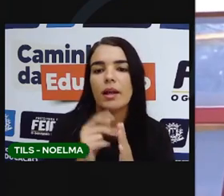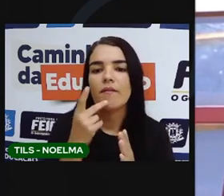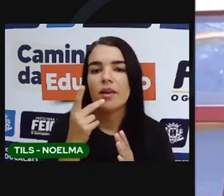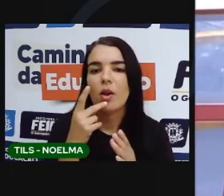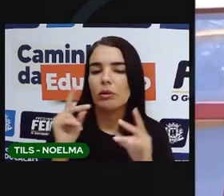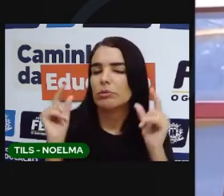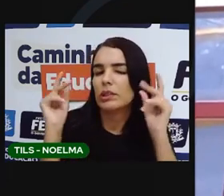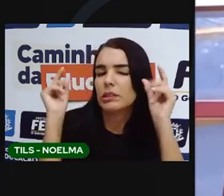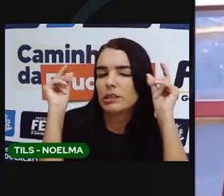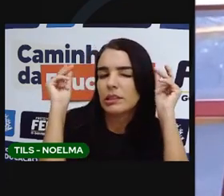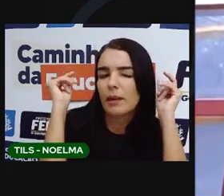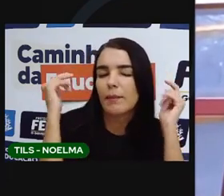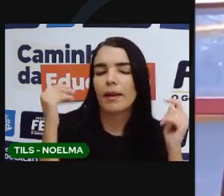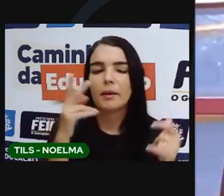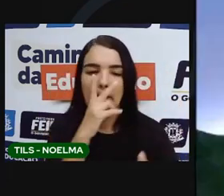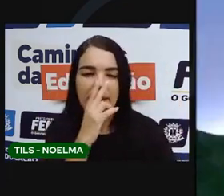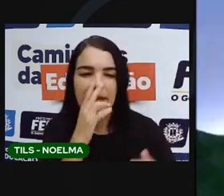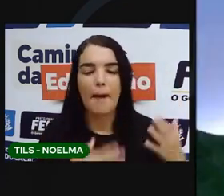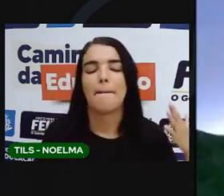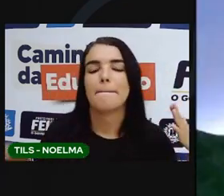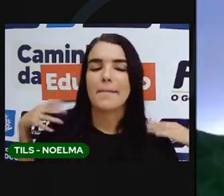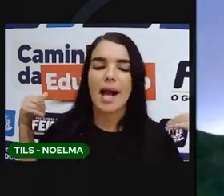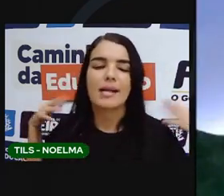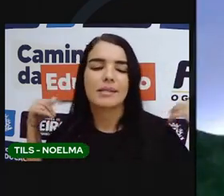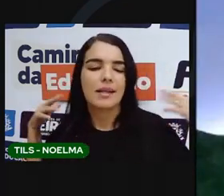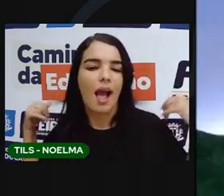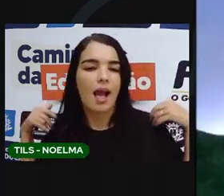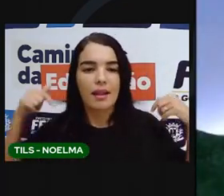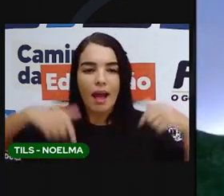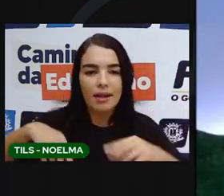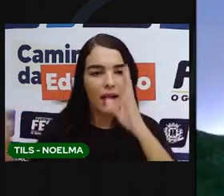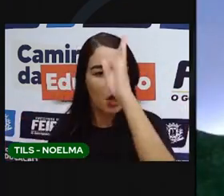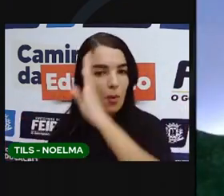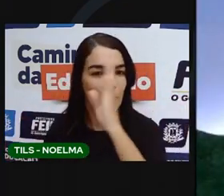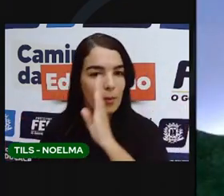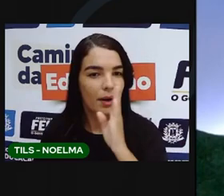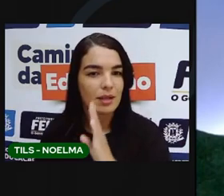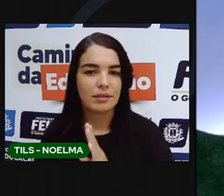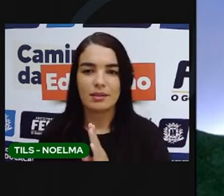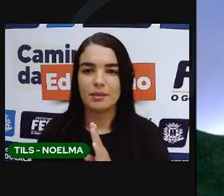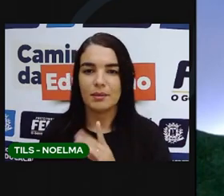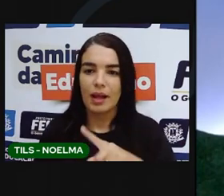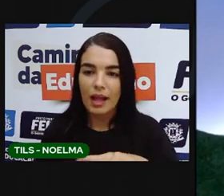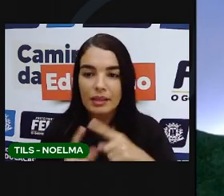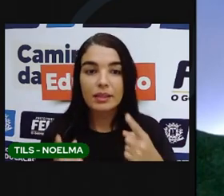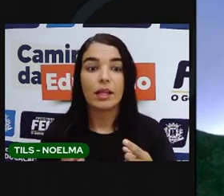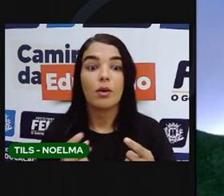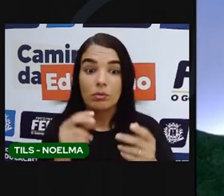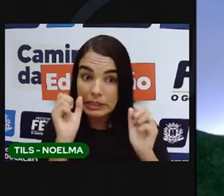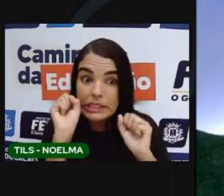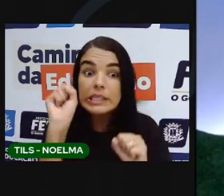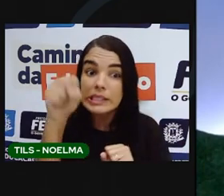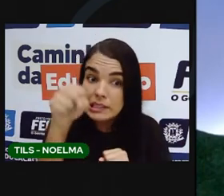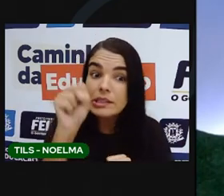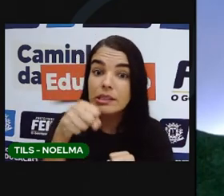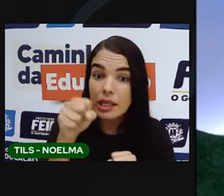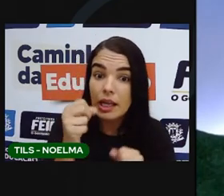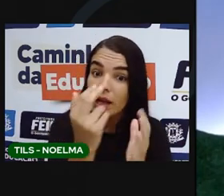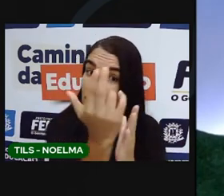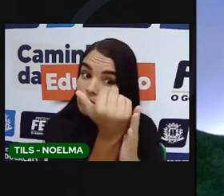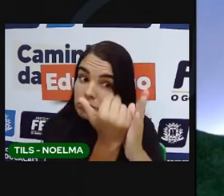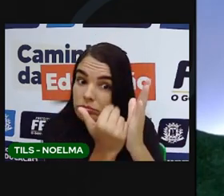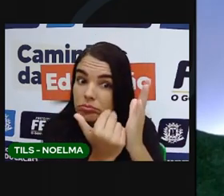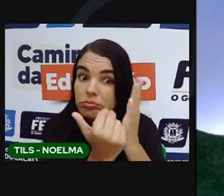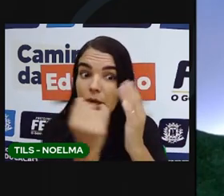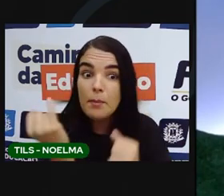passeando pelo Brasil. Pois é. Eles foram artistas muito... São artistas muito importantes, porque retrataram, assim, os costumes